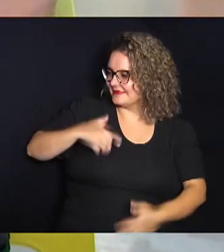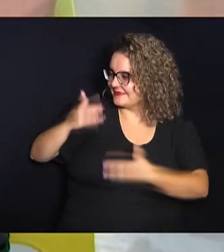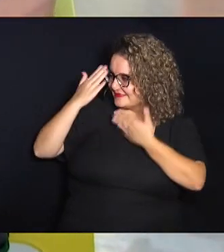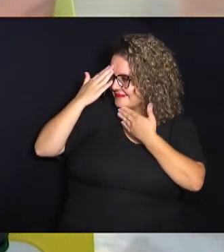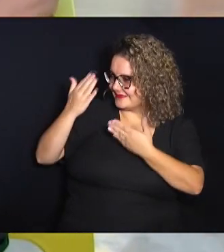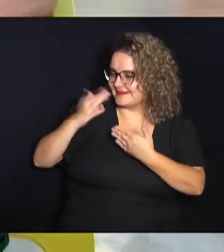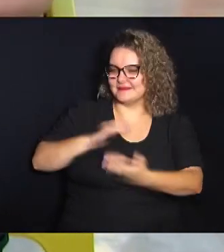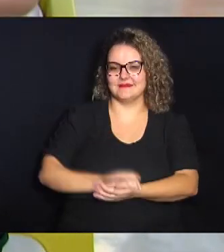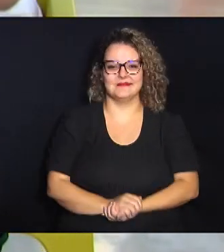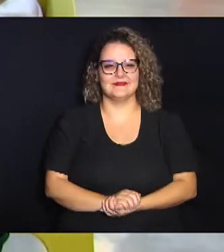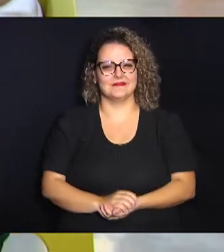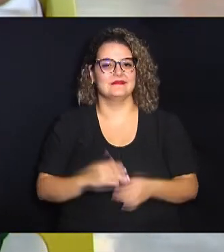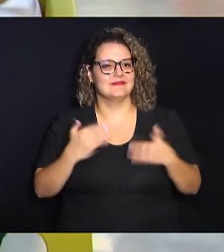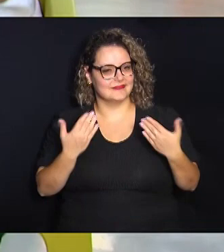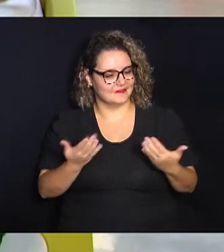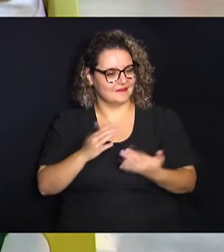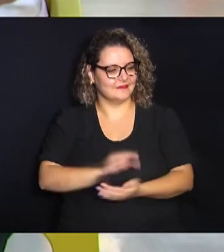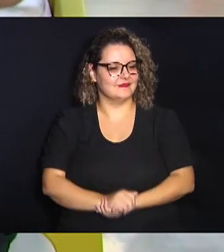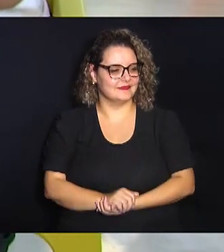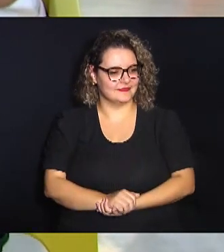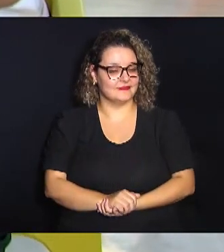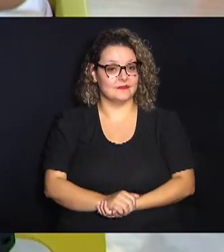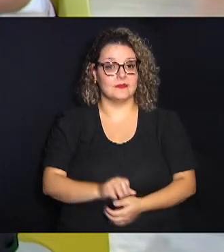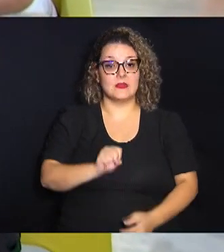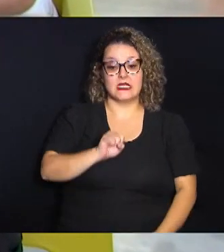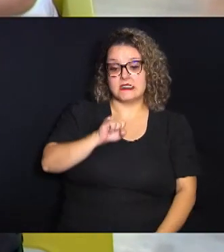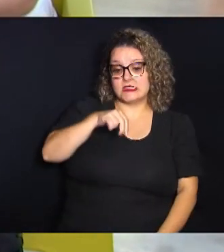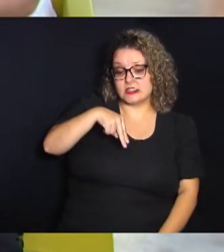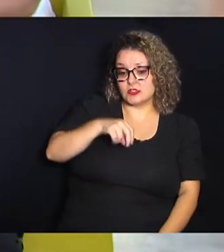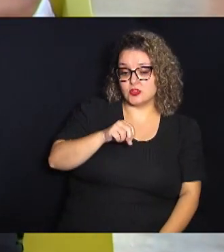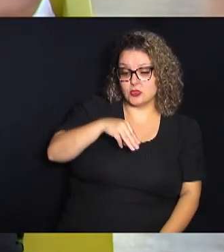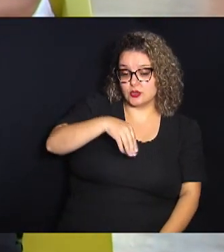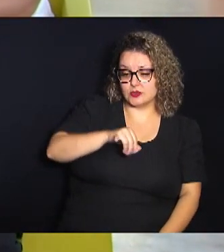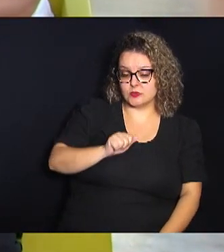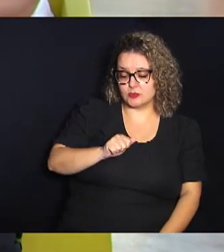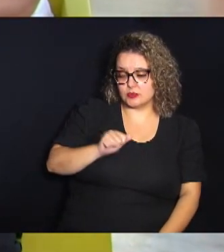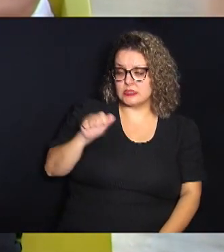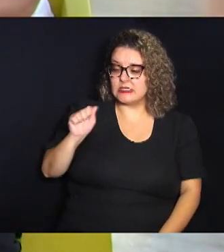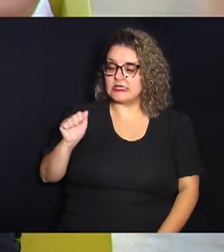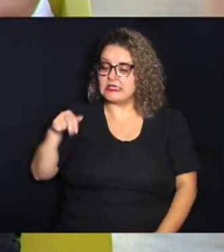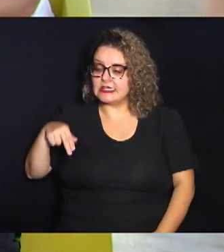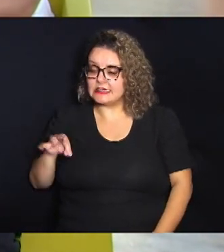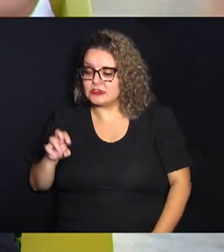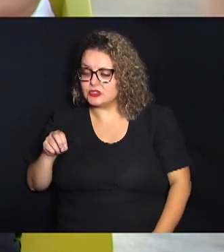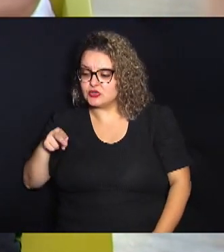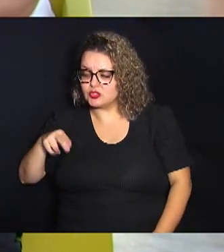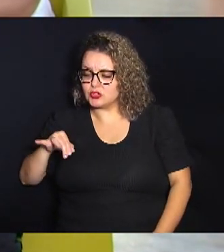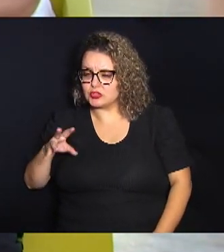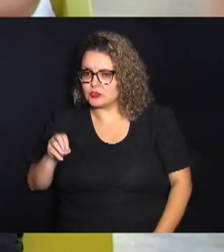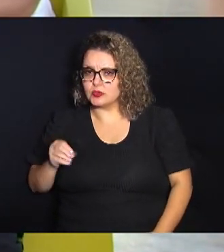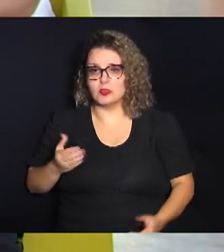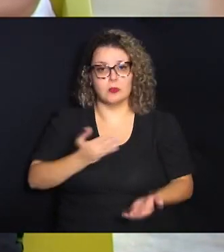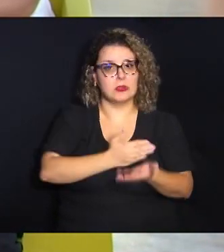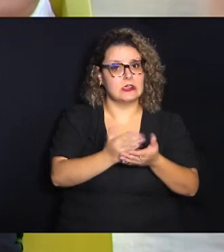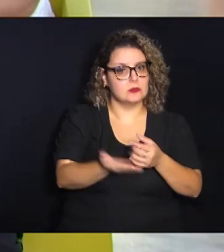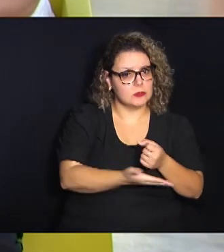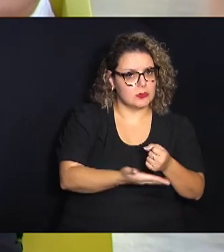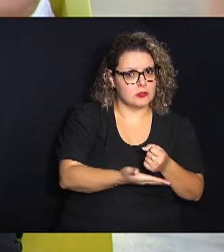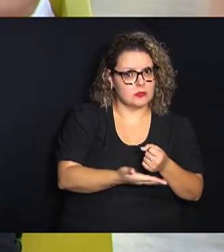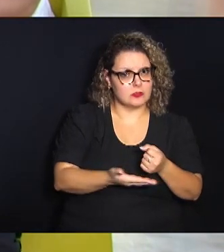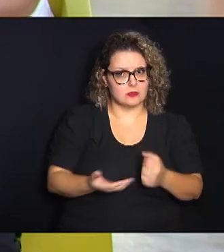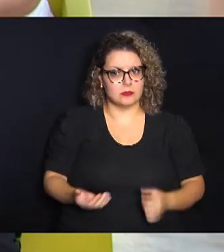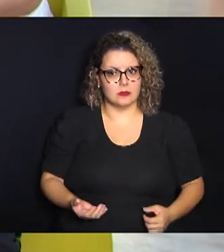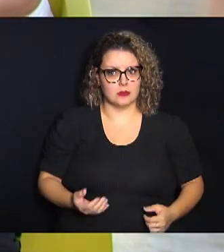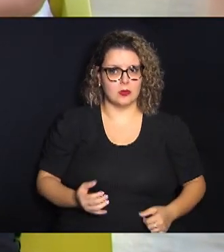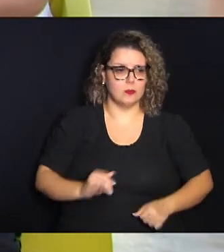convite Bom vamos lá então sinônimo e antônimo vamos começar pelo básico gordo e magro